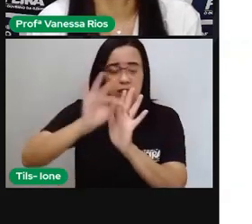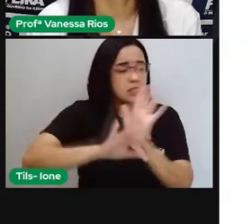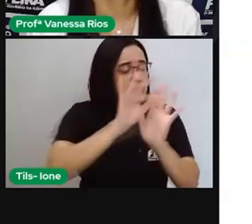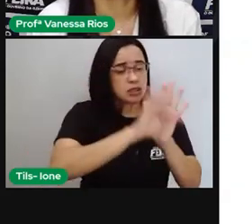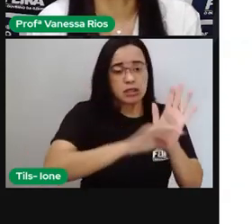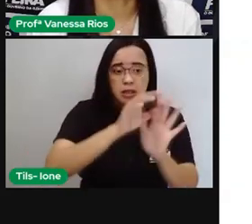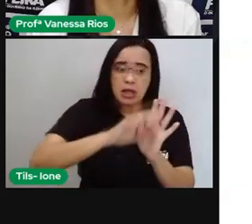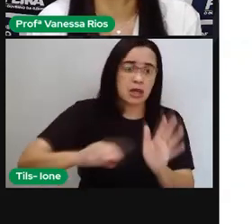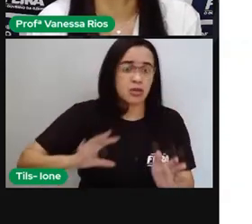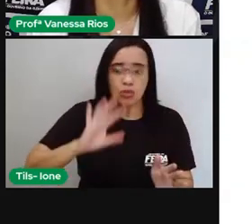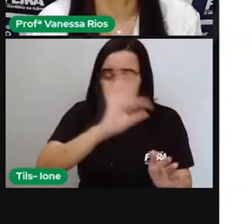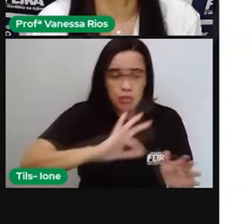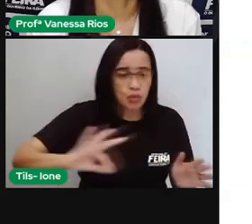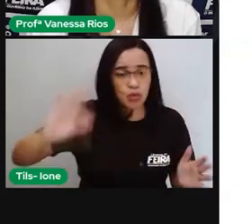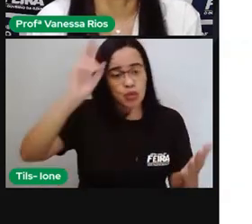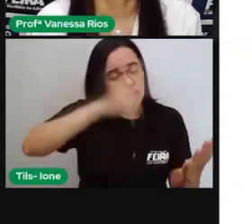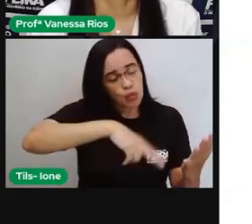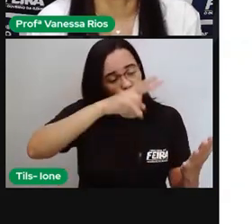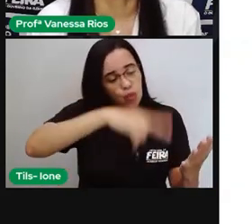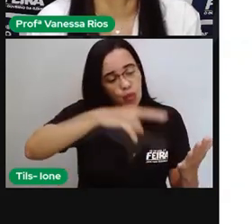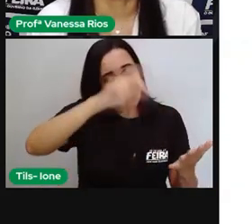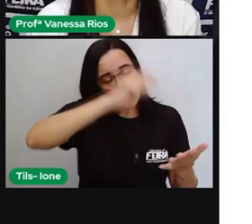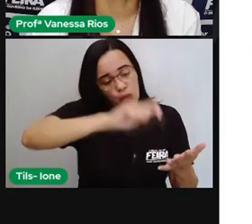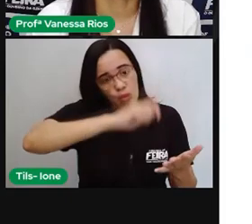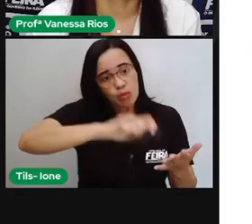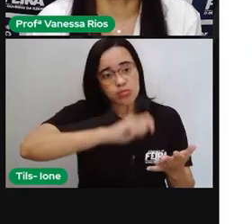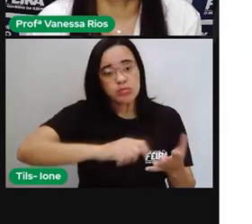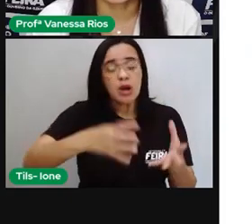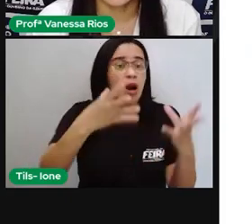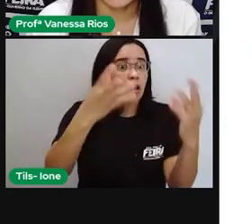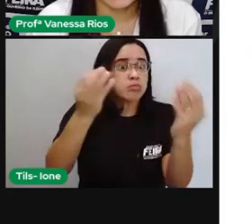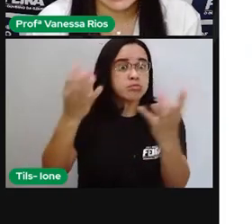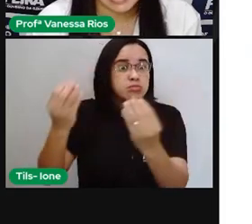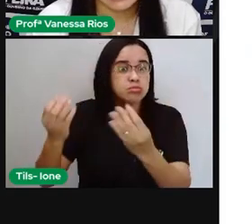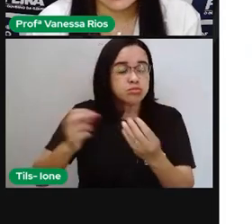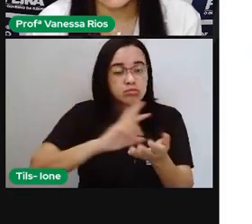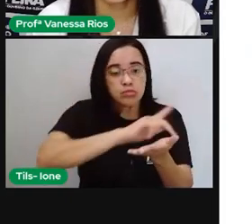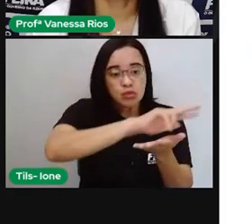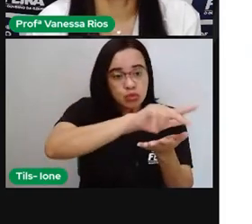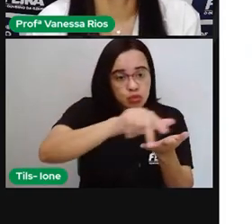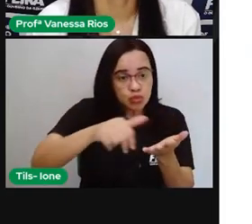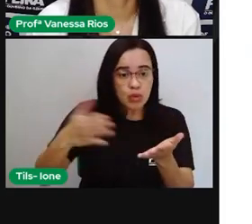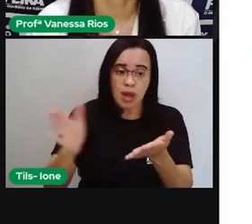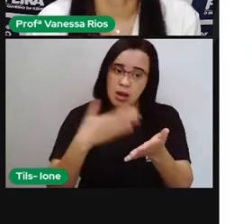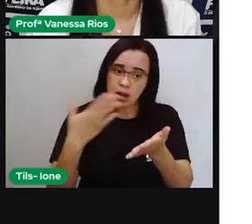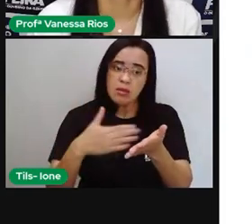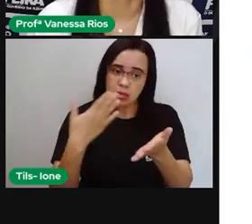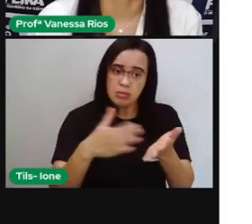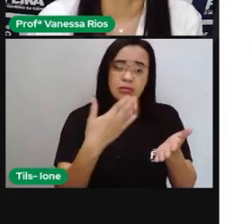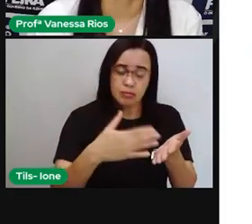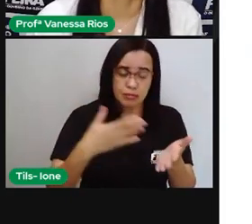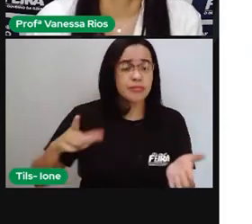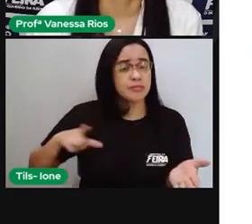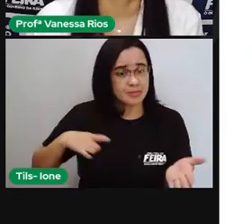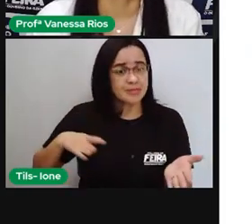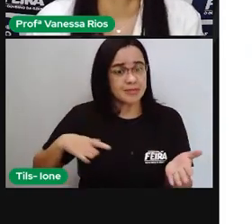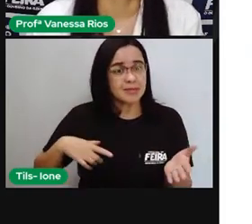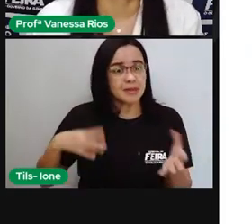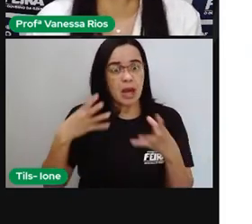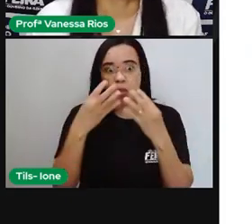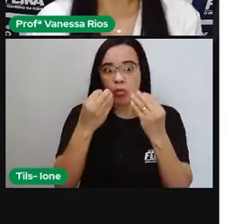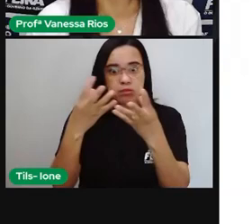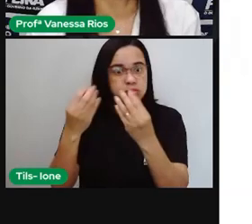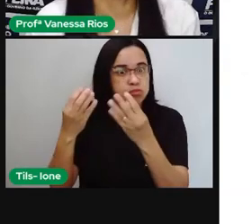mundo da escrita e da leitura existem diversos livros publicados inclusive com biografias de